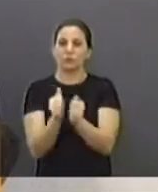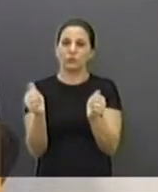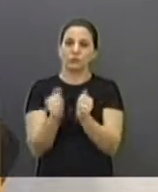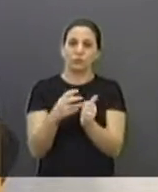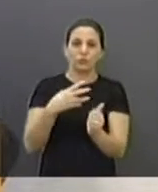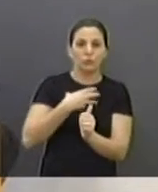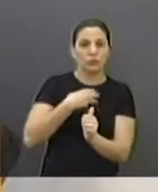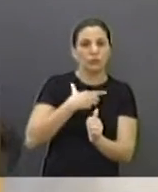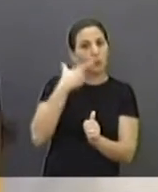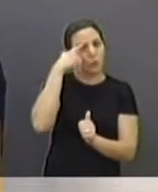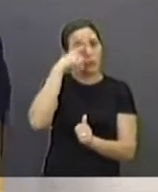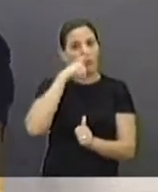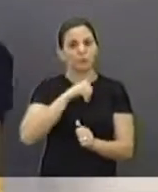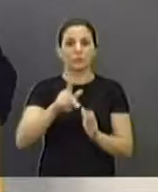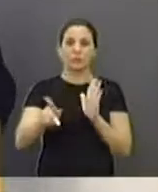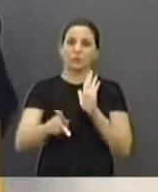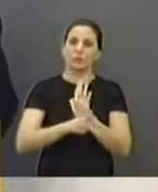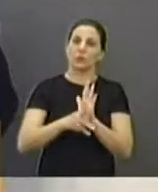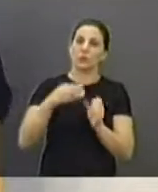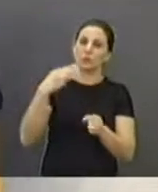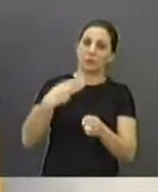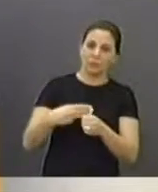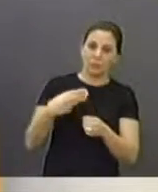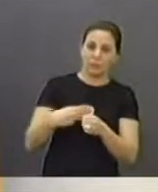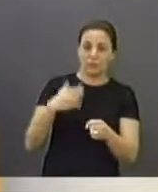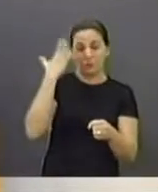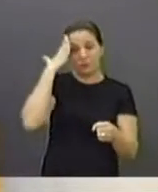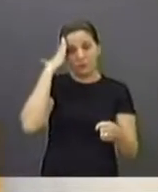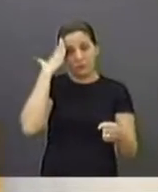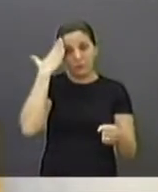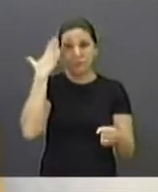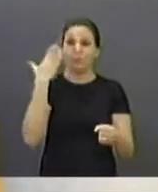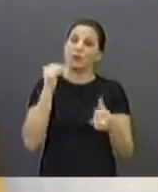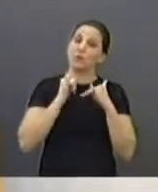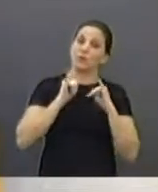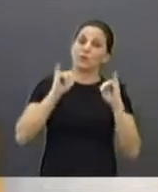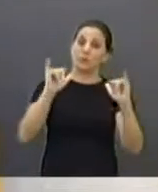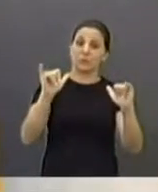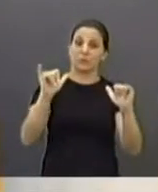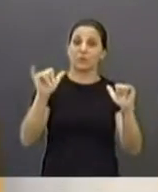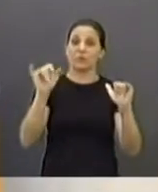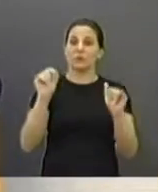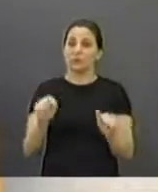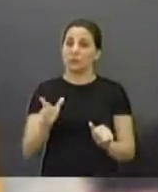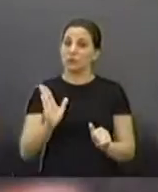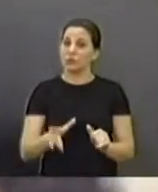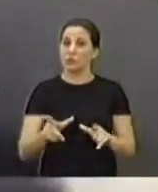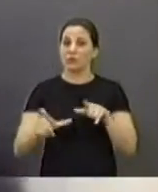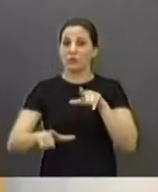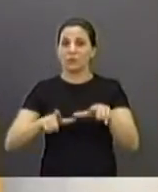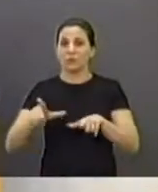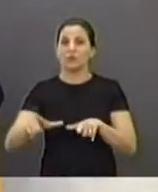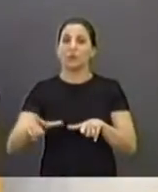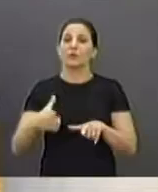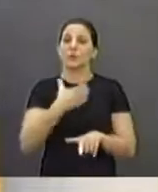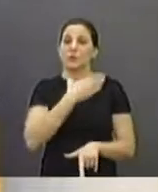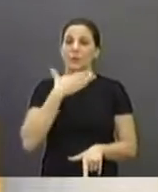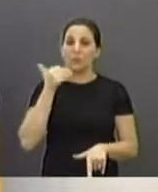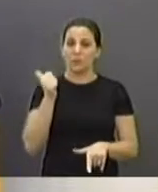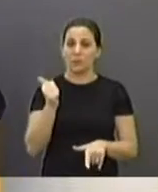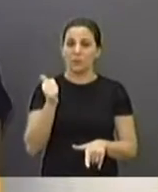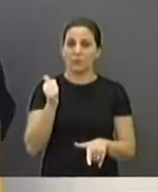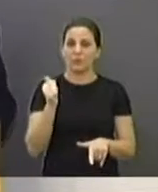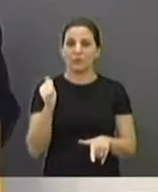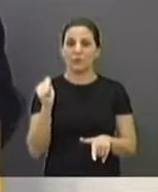forma a gente consiga isso para o nosso município. Ele entendeu muito bem a nossa mensagem, e disse que está trabalhando para que isso venha a melhorar, que